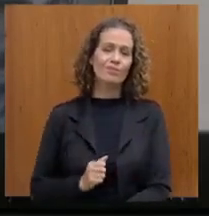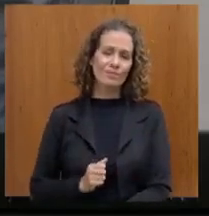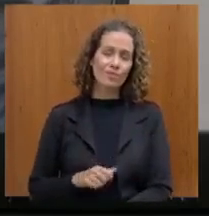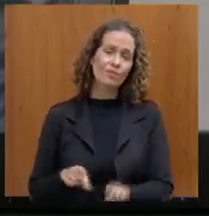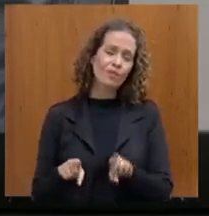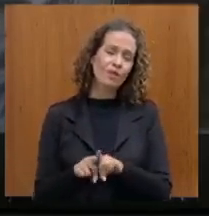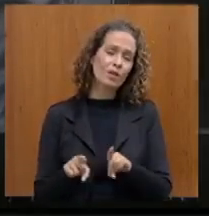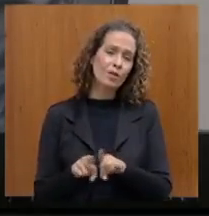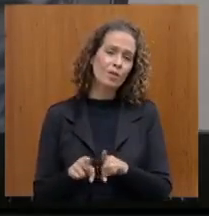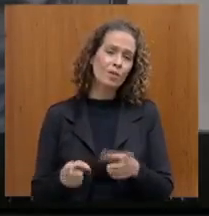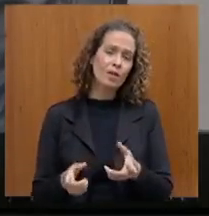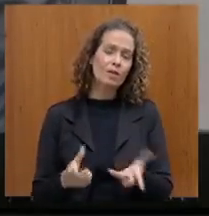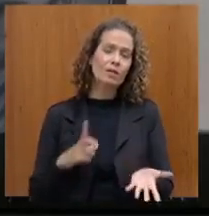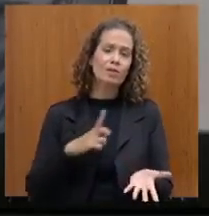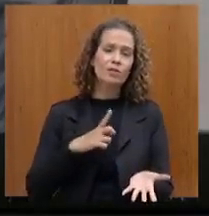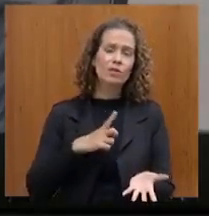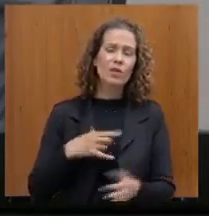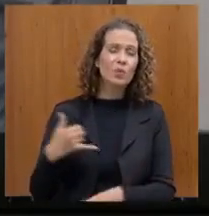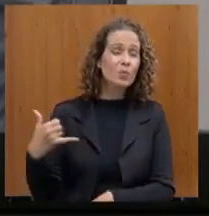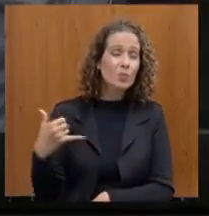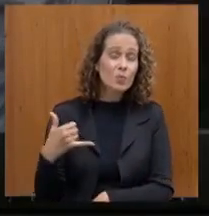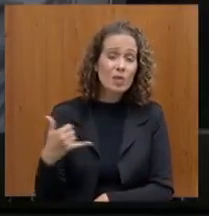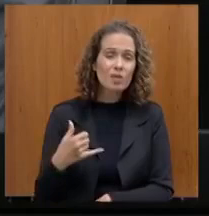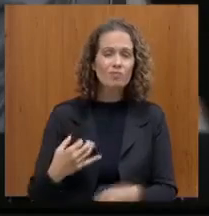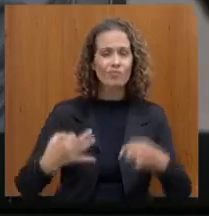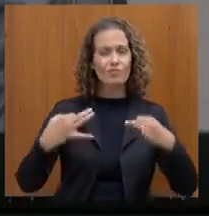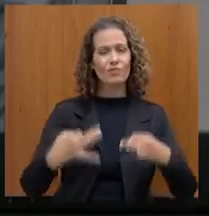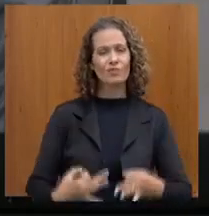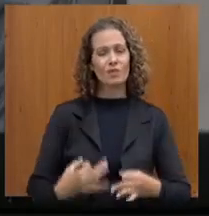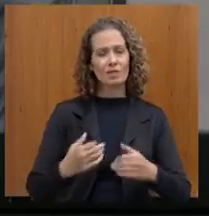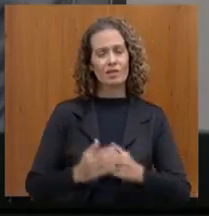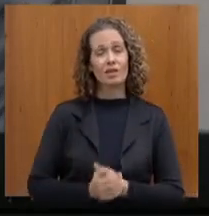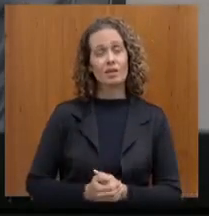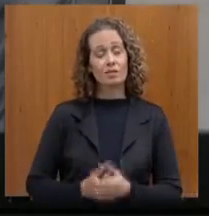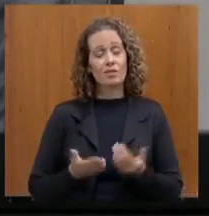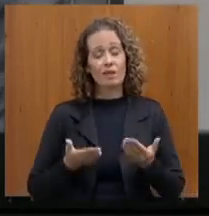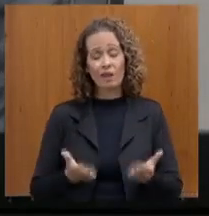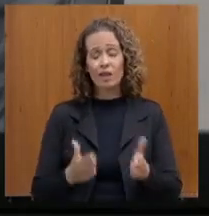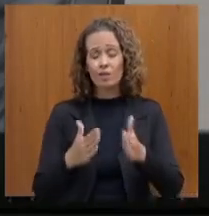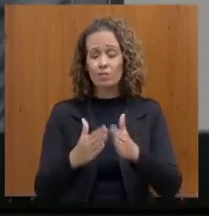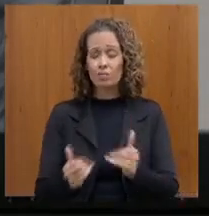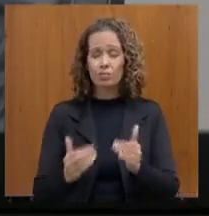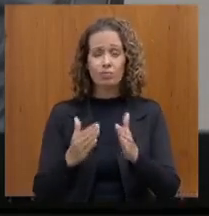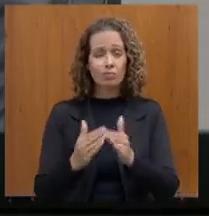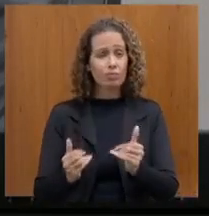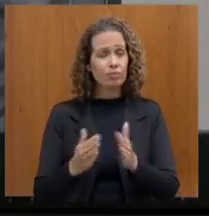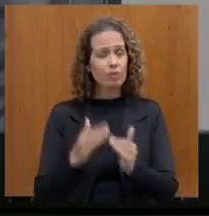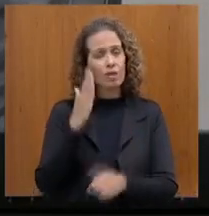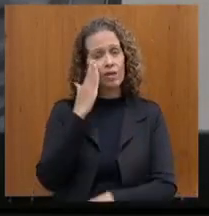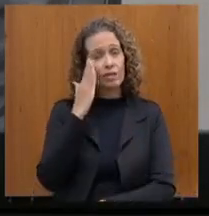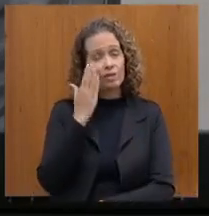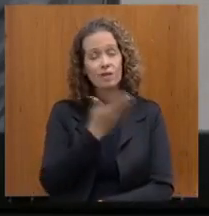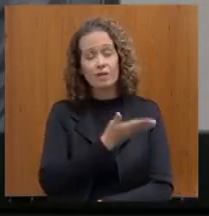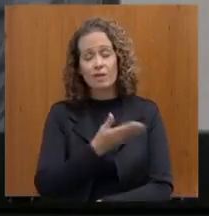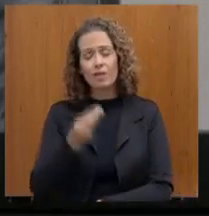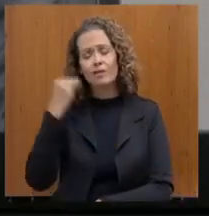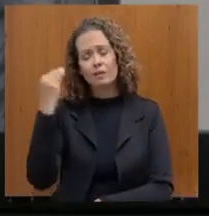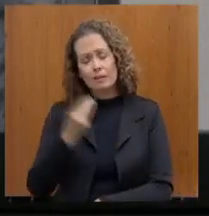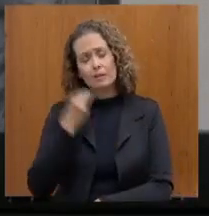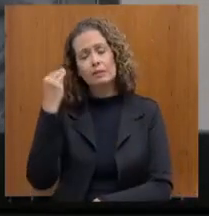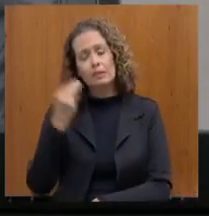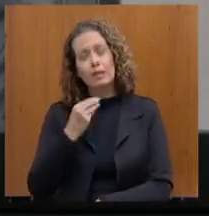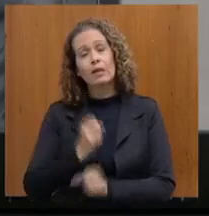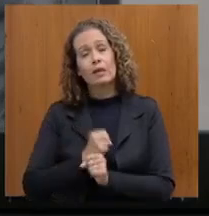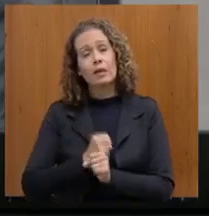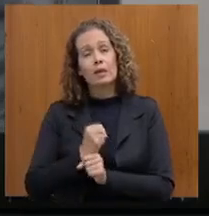ter o mínimo da dignidade. Esse é o nosso apelo, eu sei que o senhor está vivendo nisso há muitos anos, mas